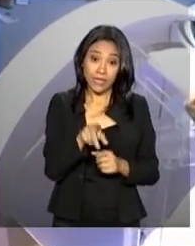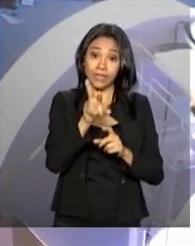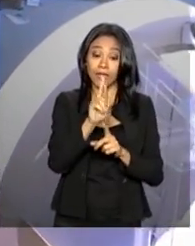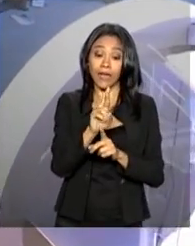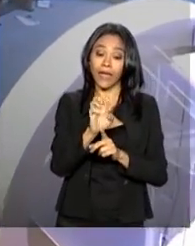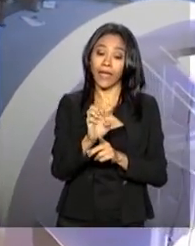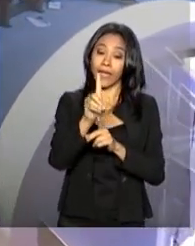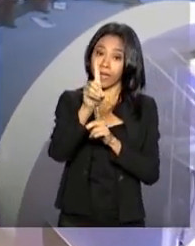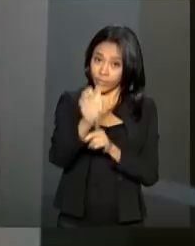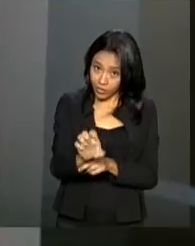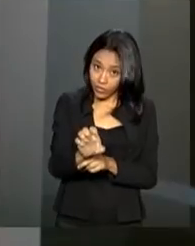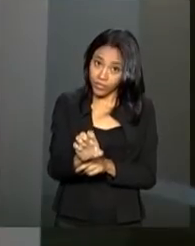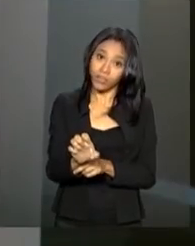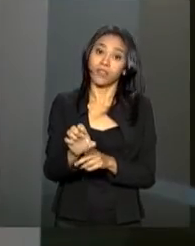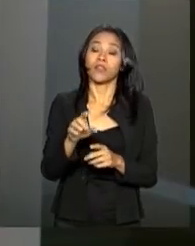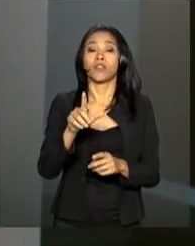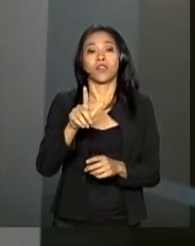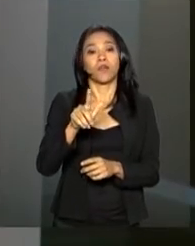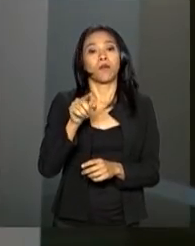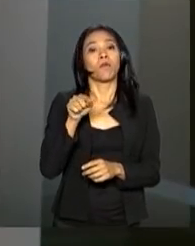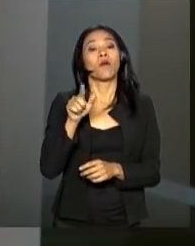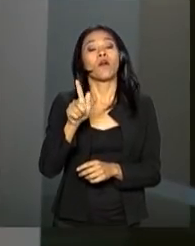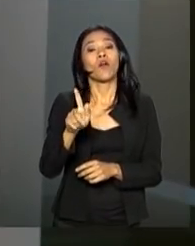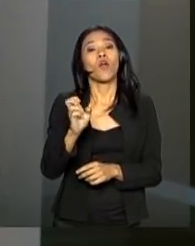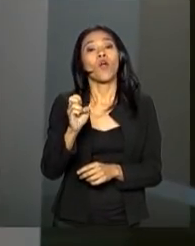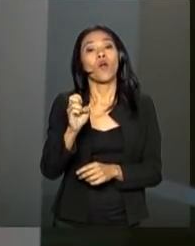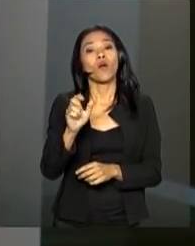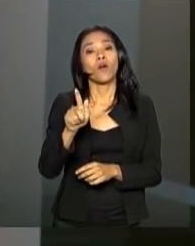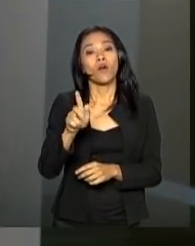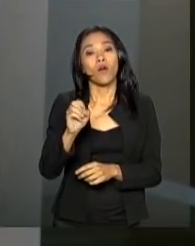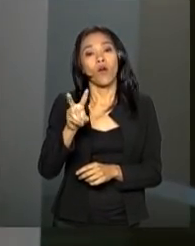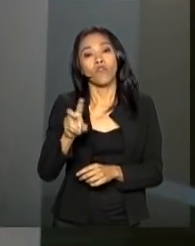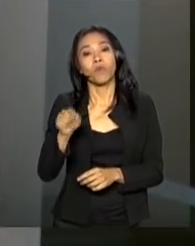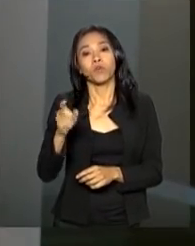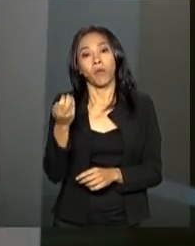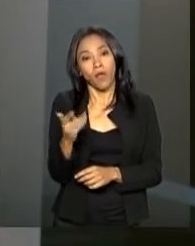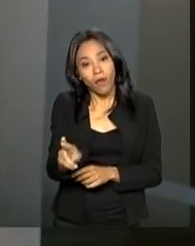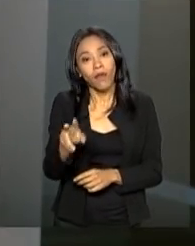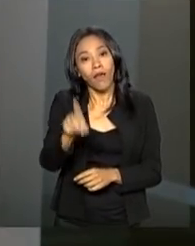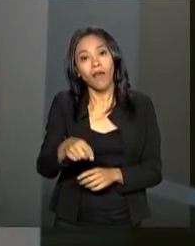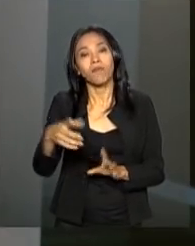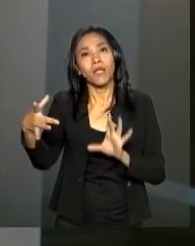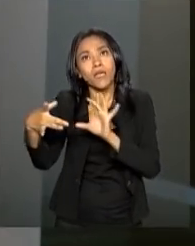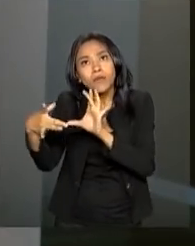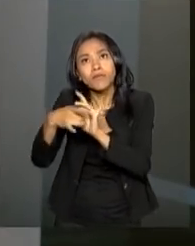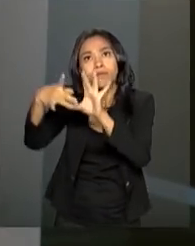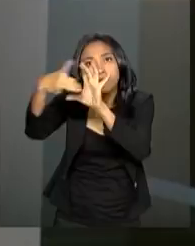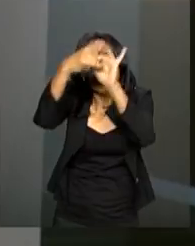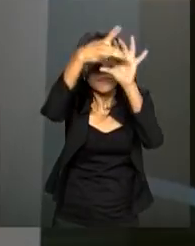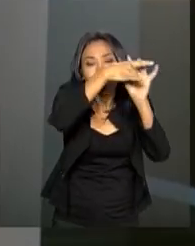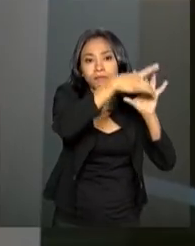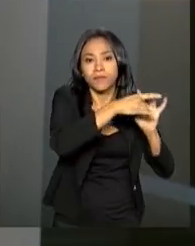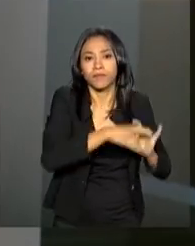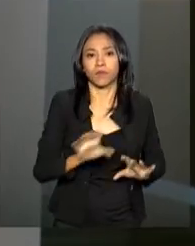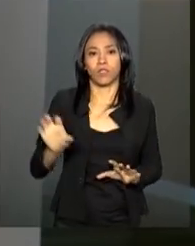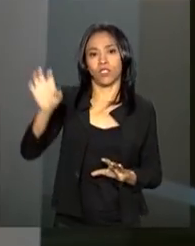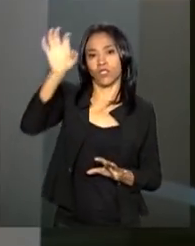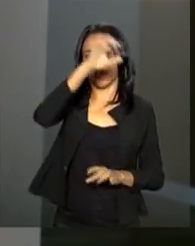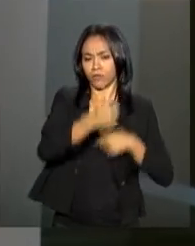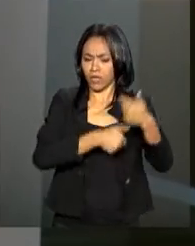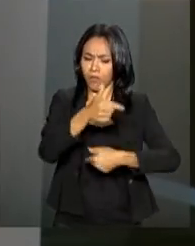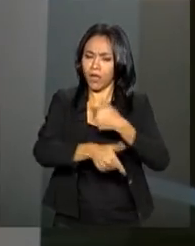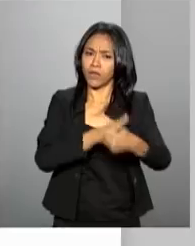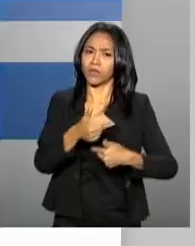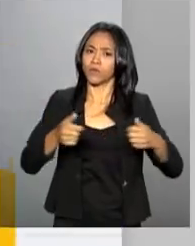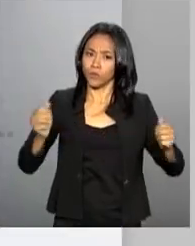.gov.br, se propõe endereçar este desafio, aproximando os entes para que possam atuar de forma conjunta e